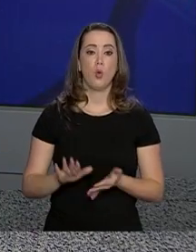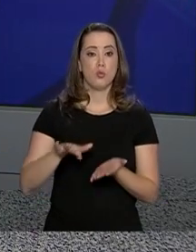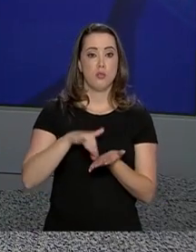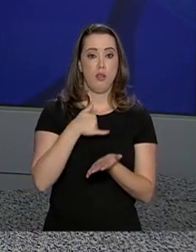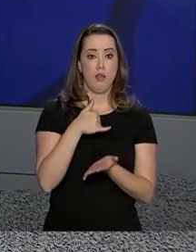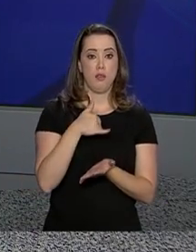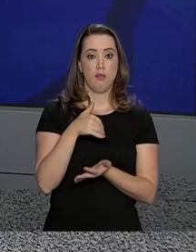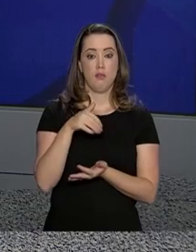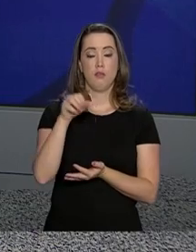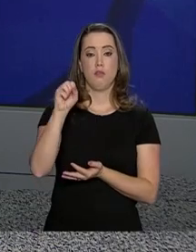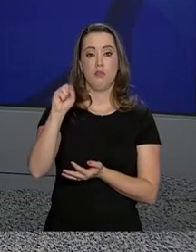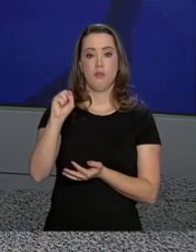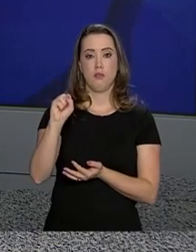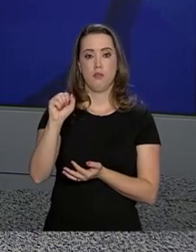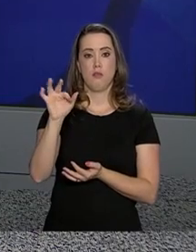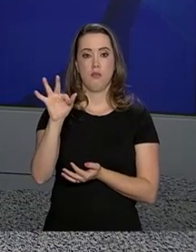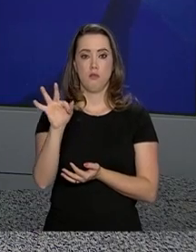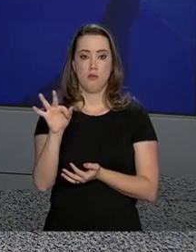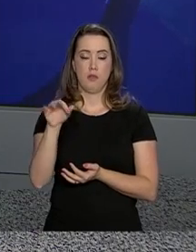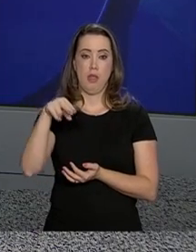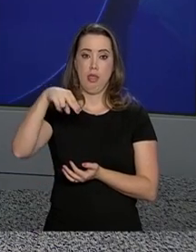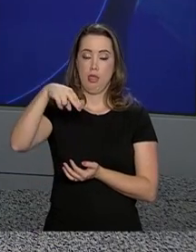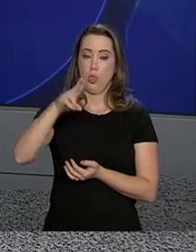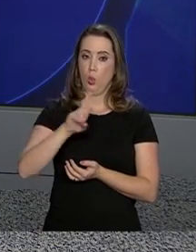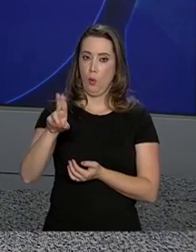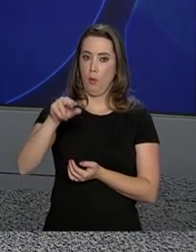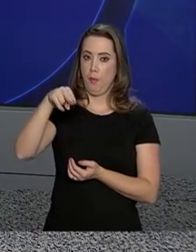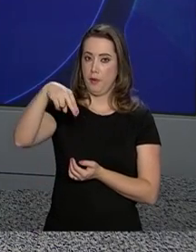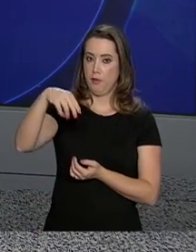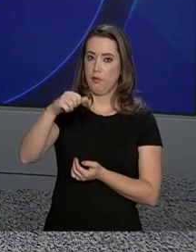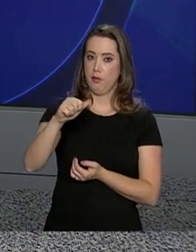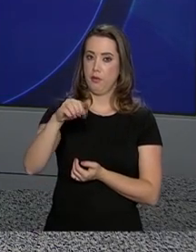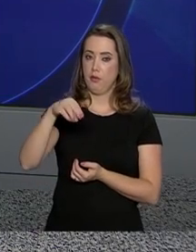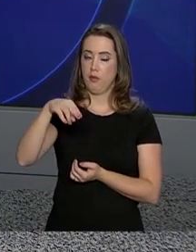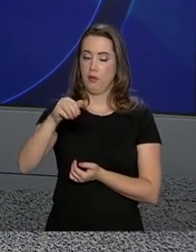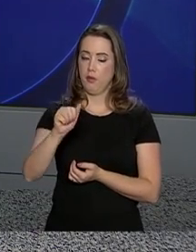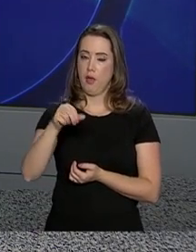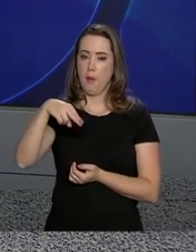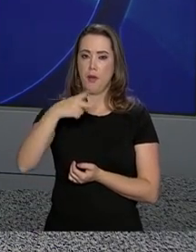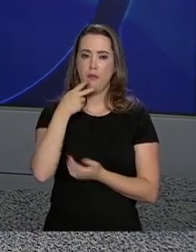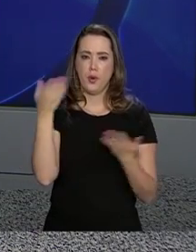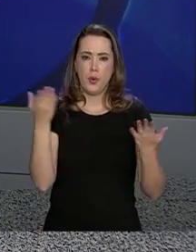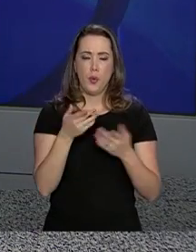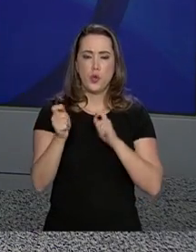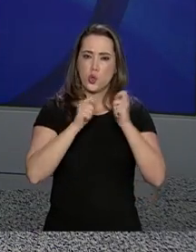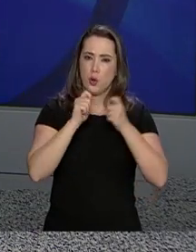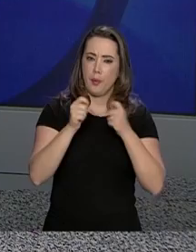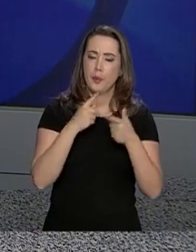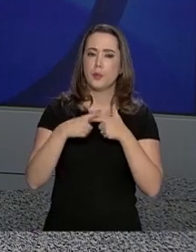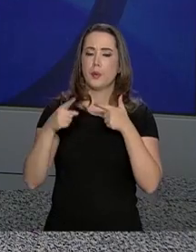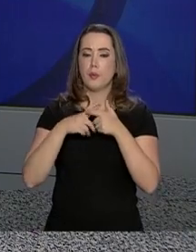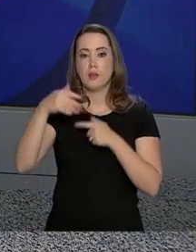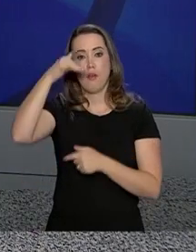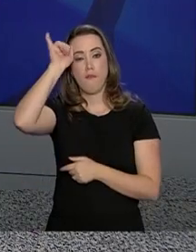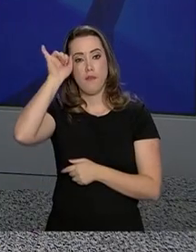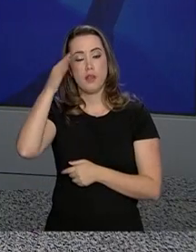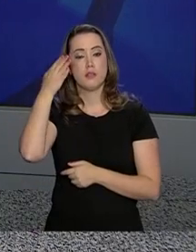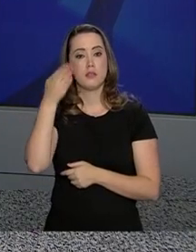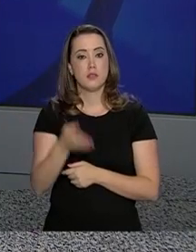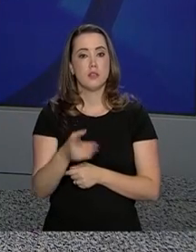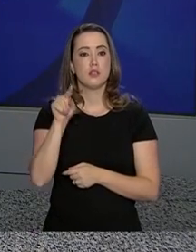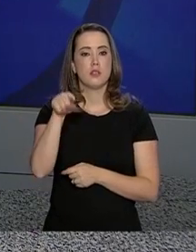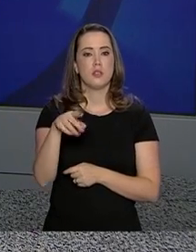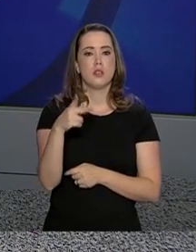de Assuntos Fundiários, Nabã Garcia, falou hoje com a imprensa sobre a situação na fazenda Novo Mundo, que fica no município de Itupiranga,